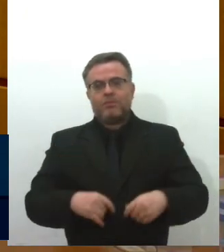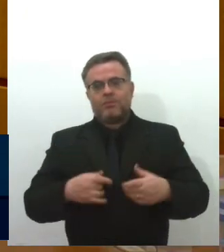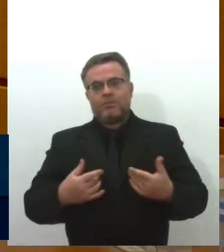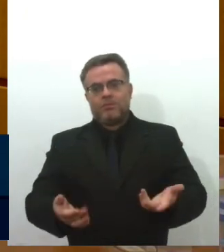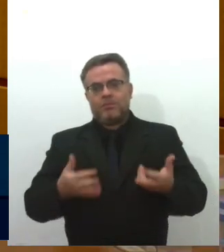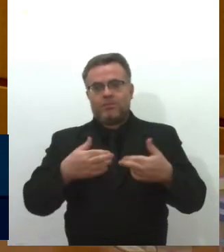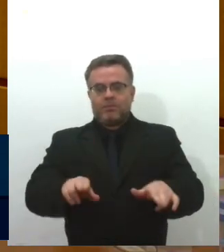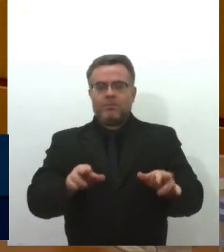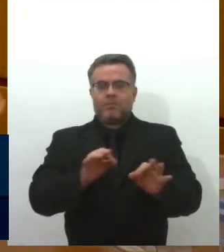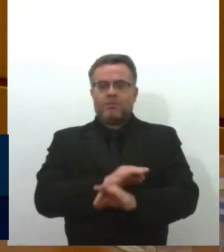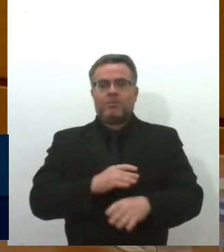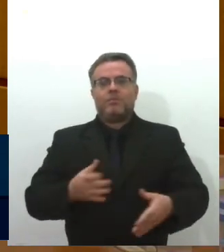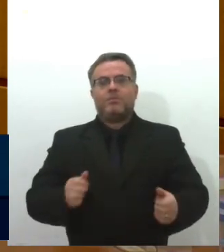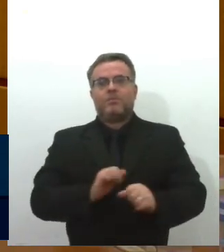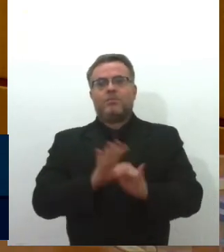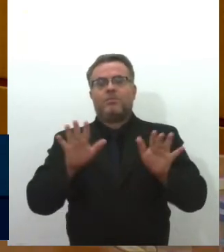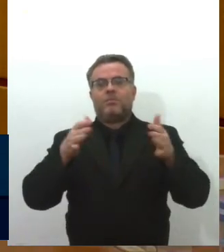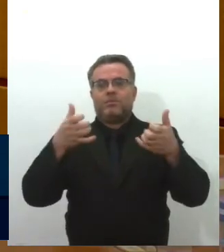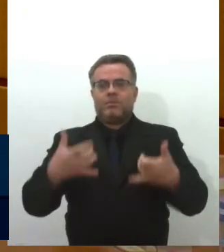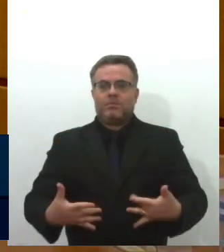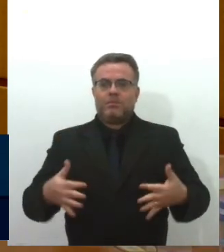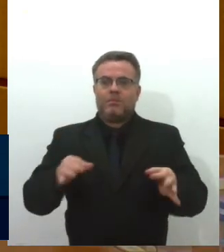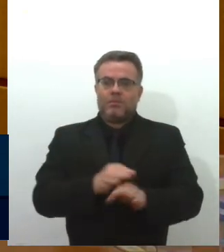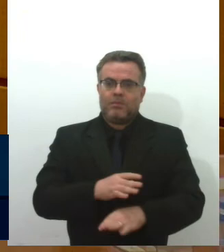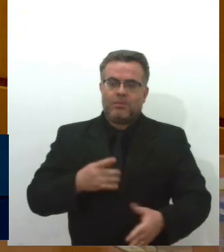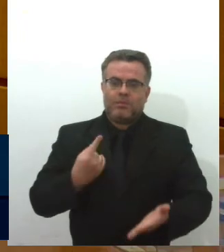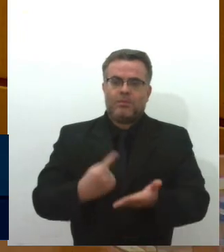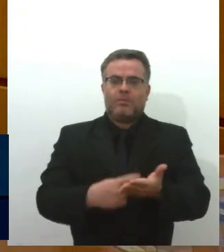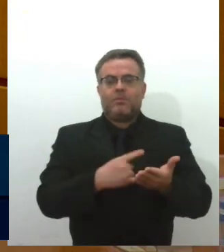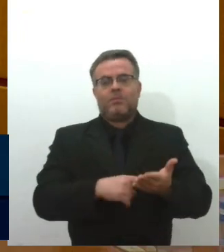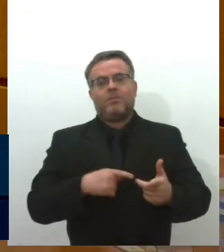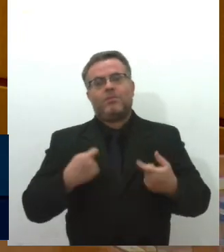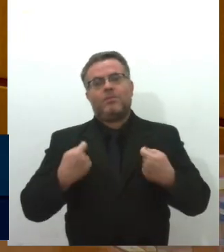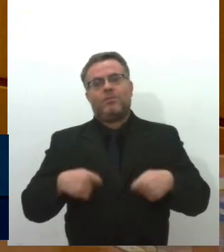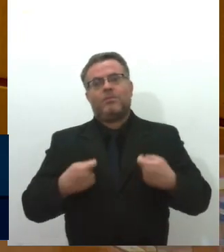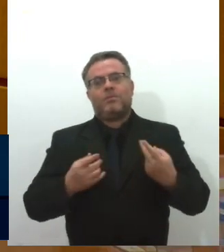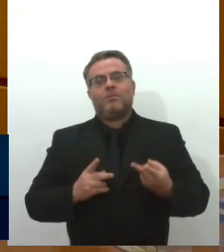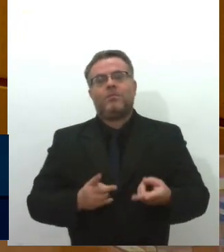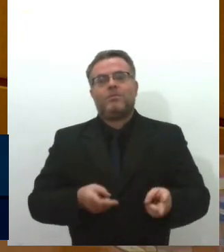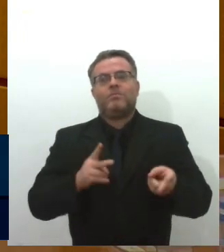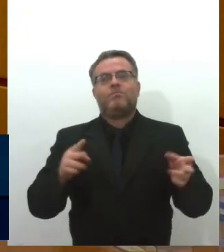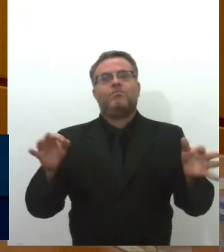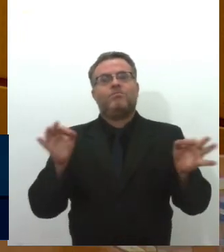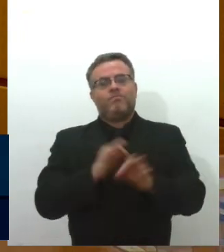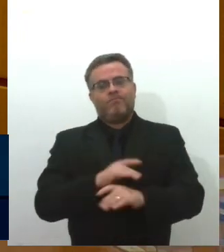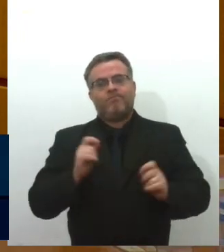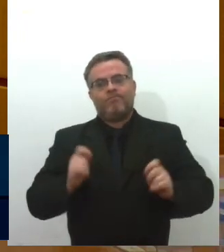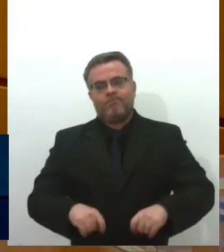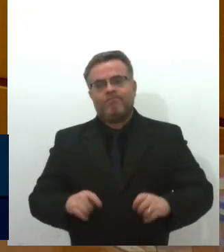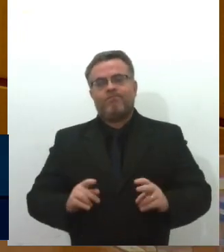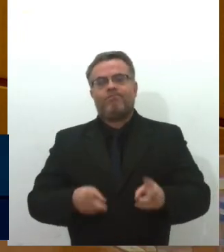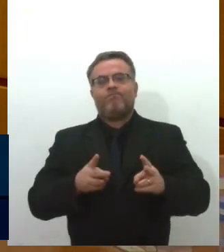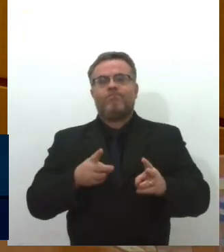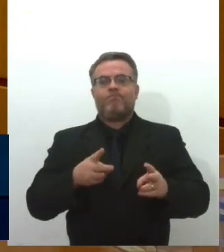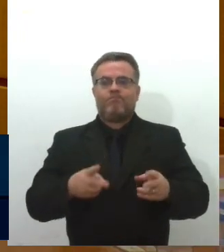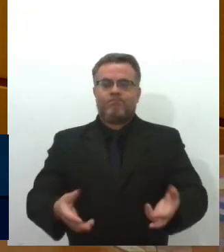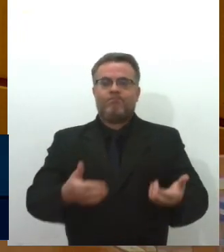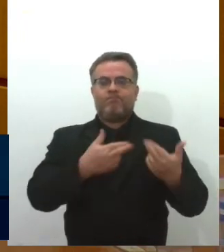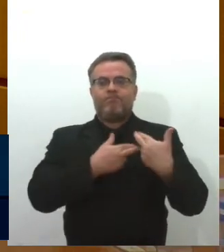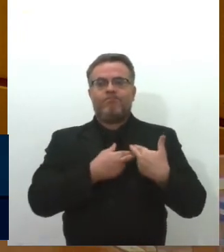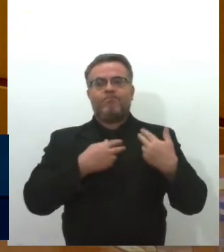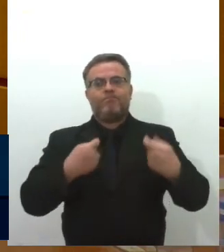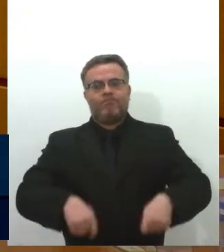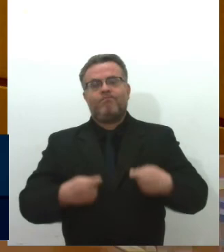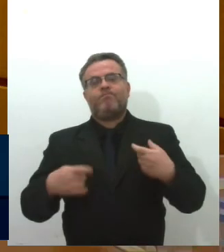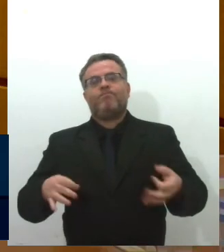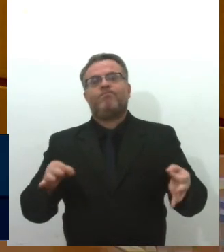uma transparência, uma prestação de contas. é preciso ter essa assumição de responsabilidade. É necessário,